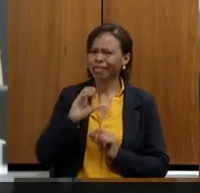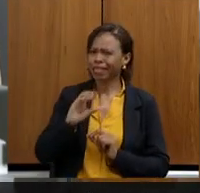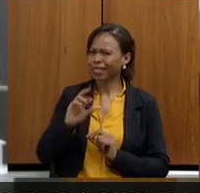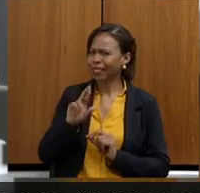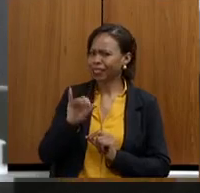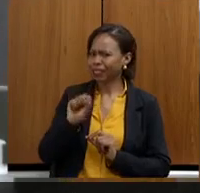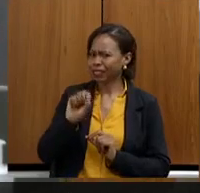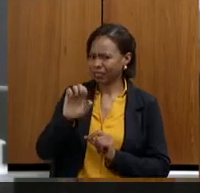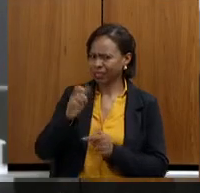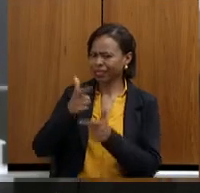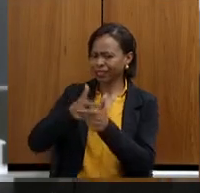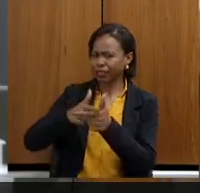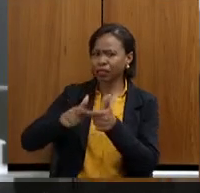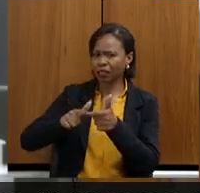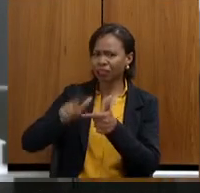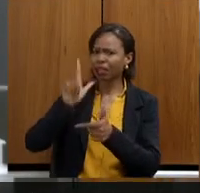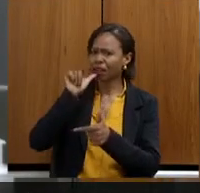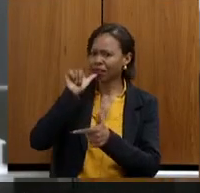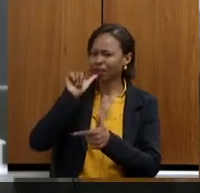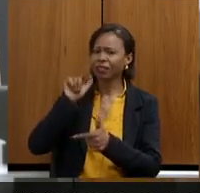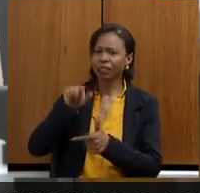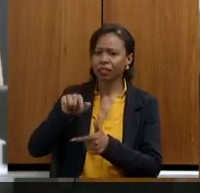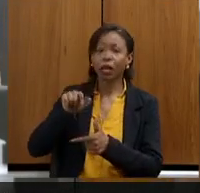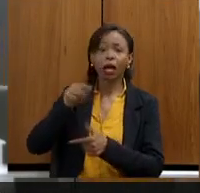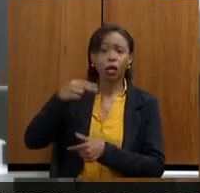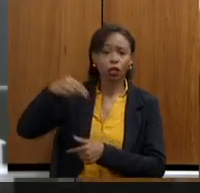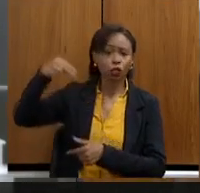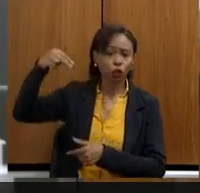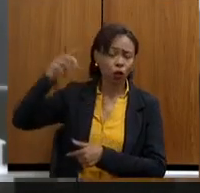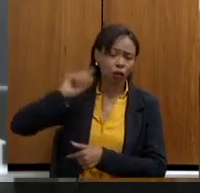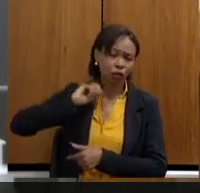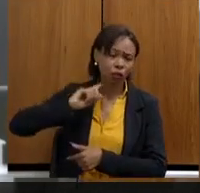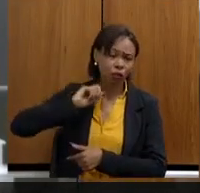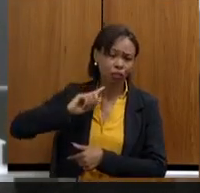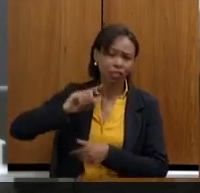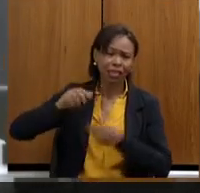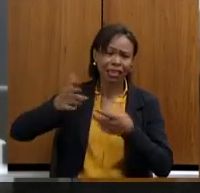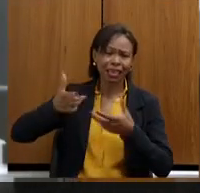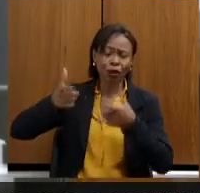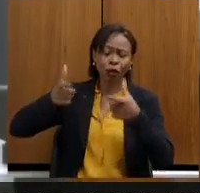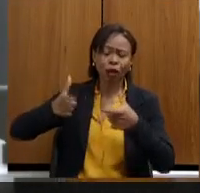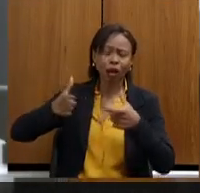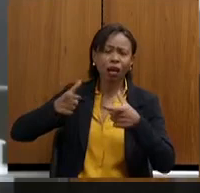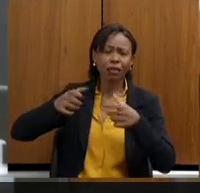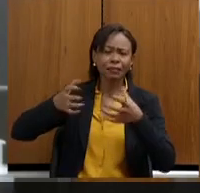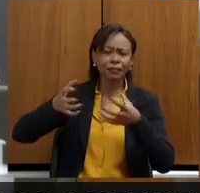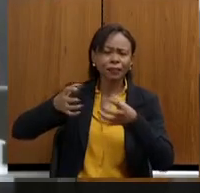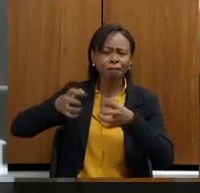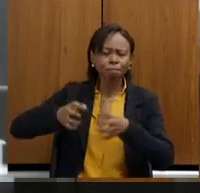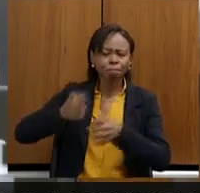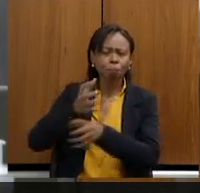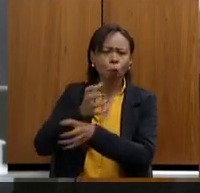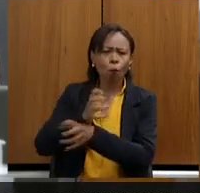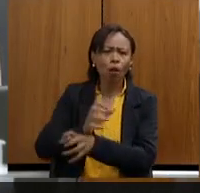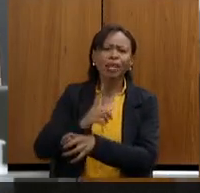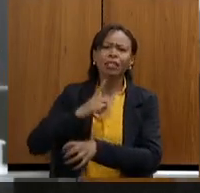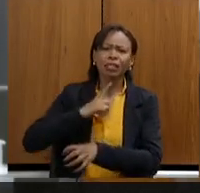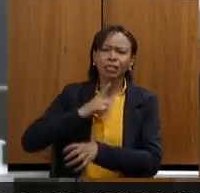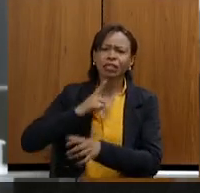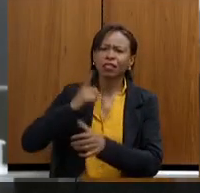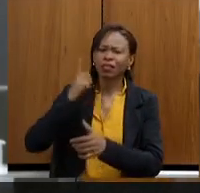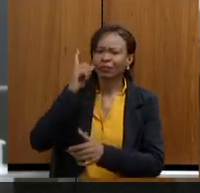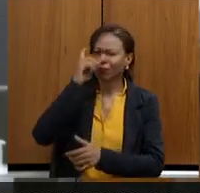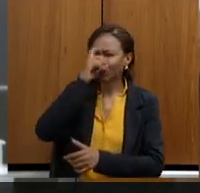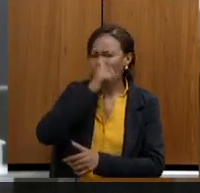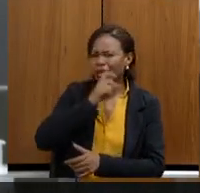que é uma região que historicamente por estar no semiárido tem dificuldade no abastecimento de água para